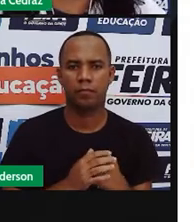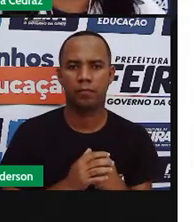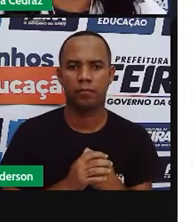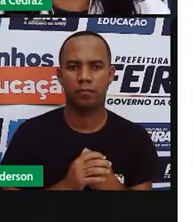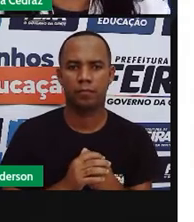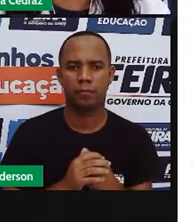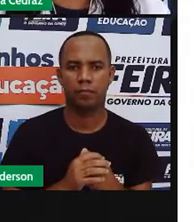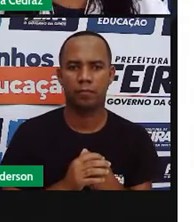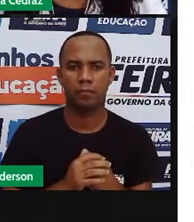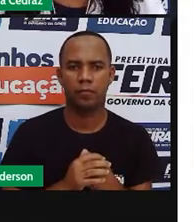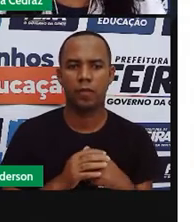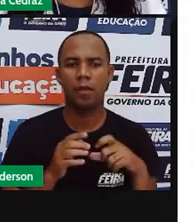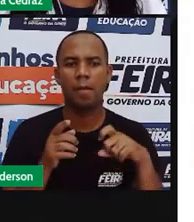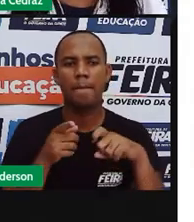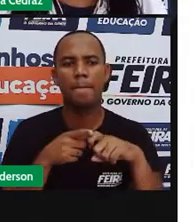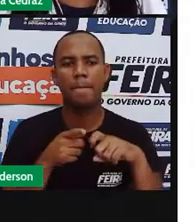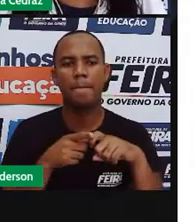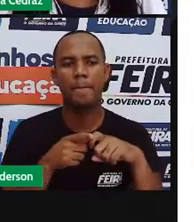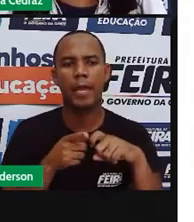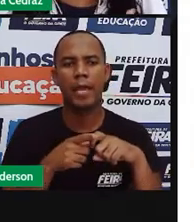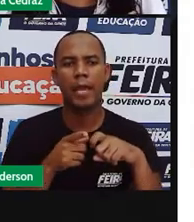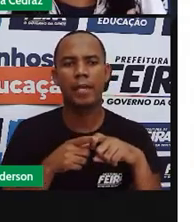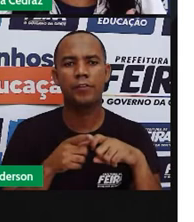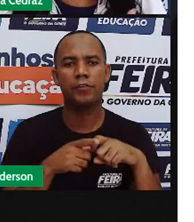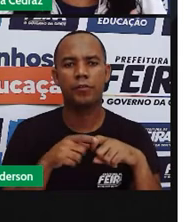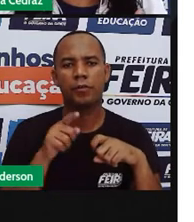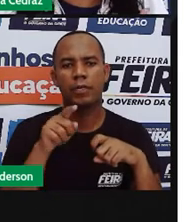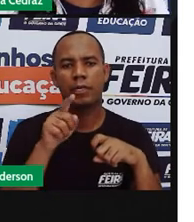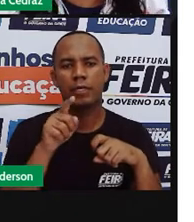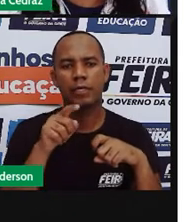O que que doutor Drauzio foi